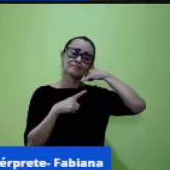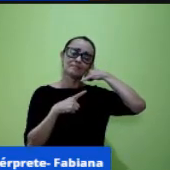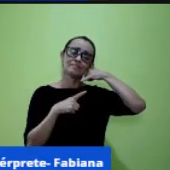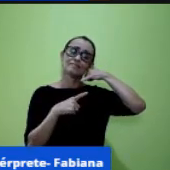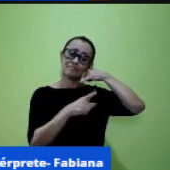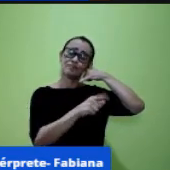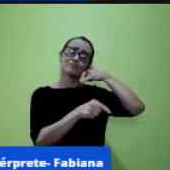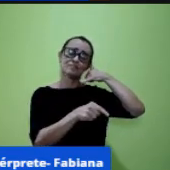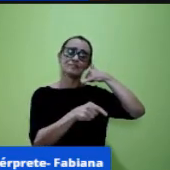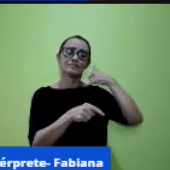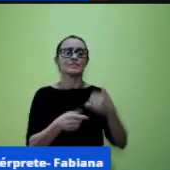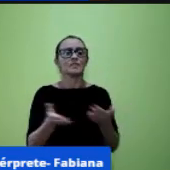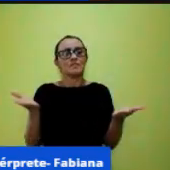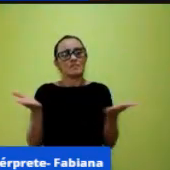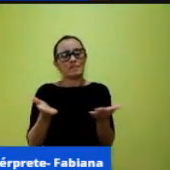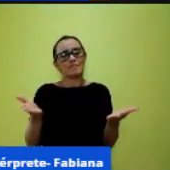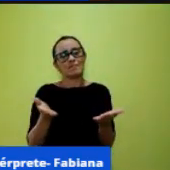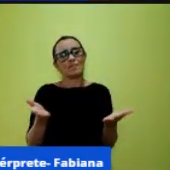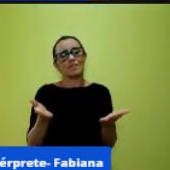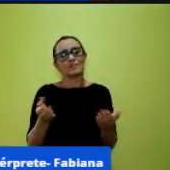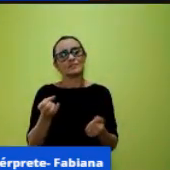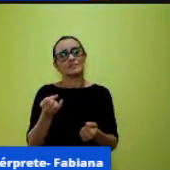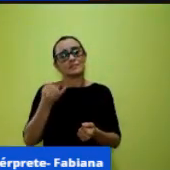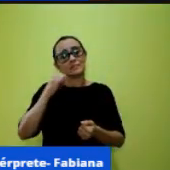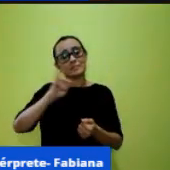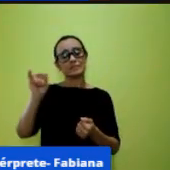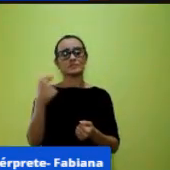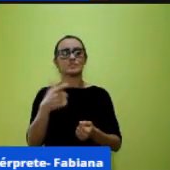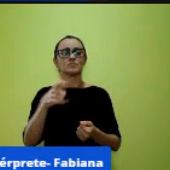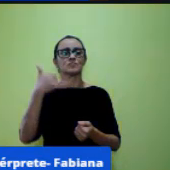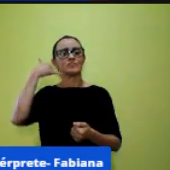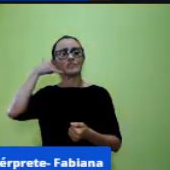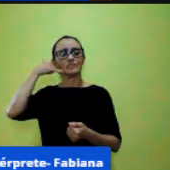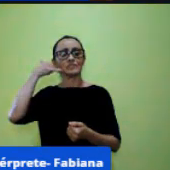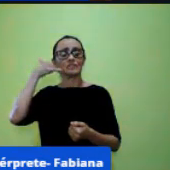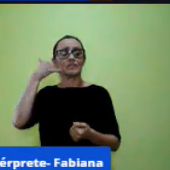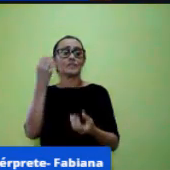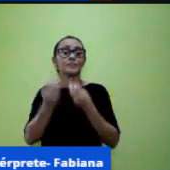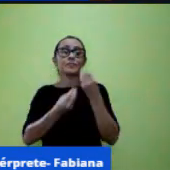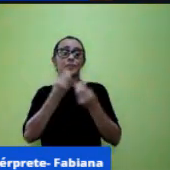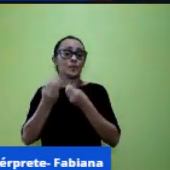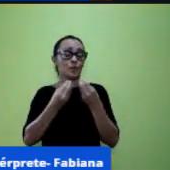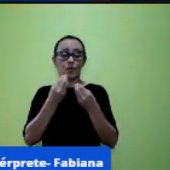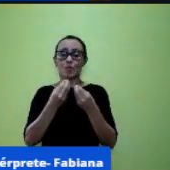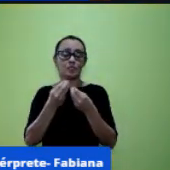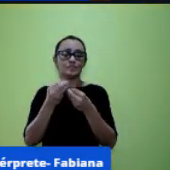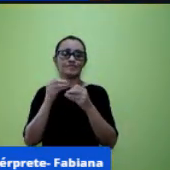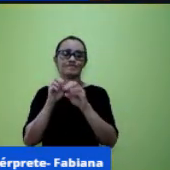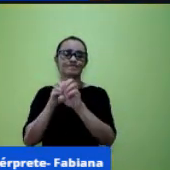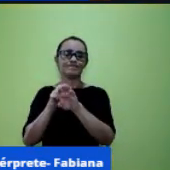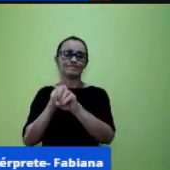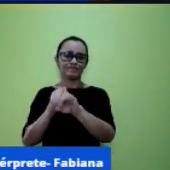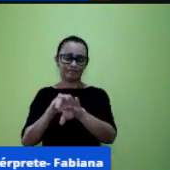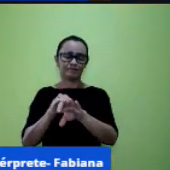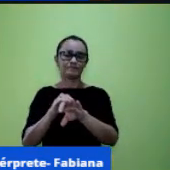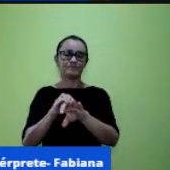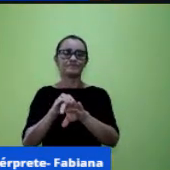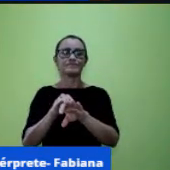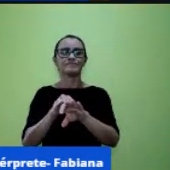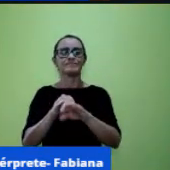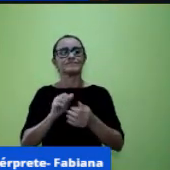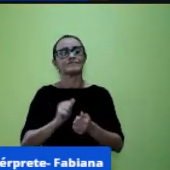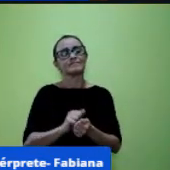contrário né sem o celular a gente não tem sala de aula nós queremos nós eles tenham celular mais